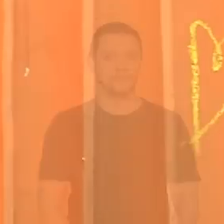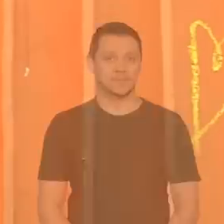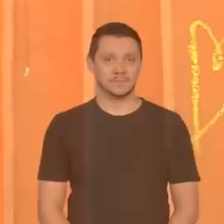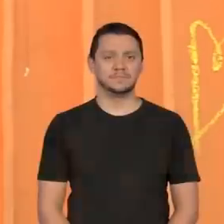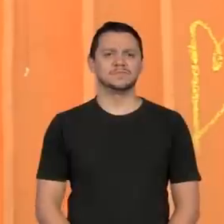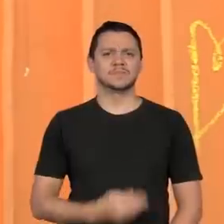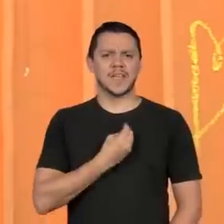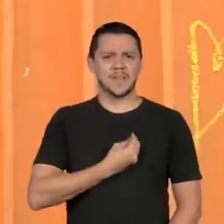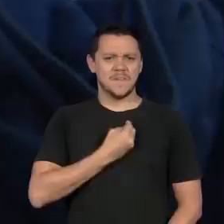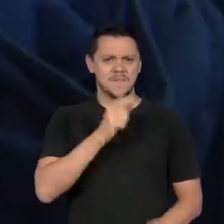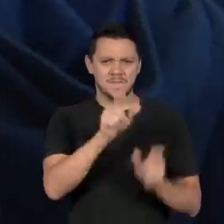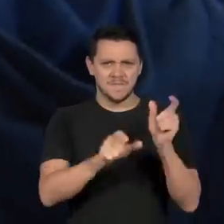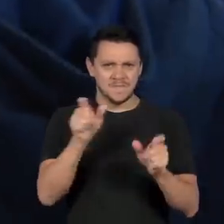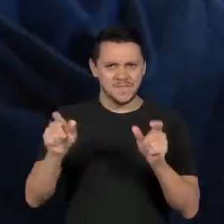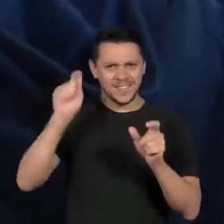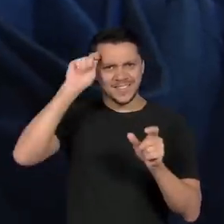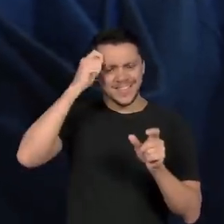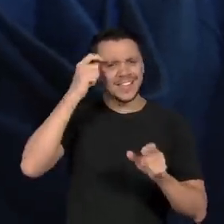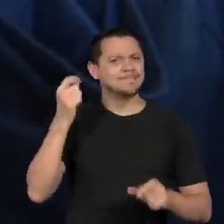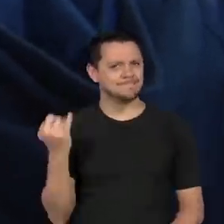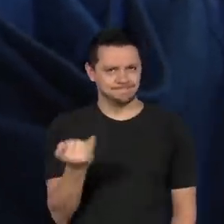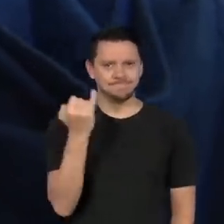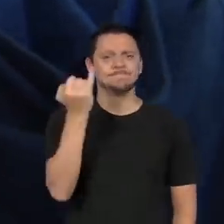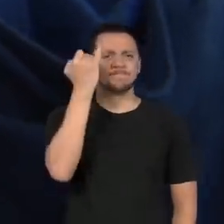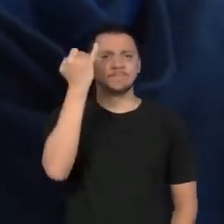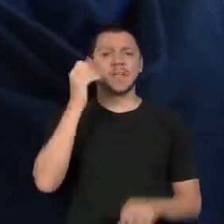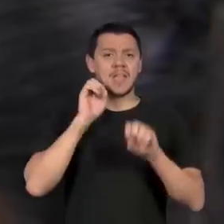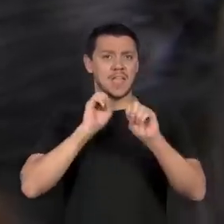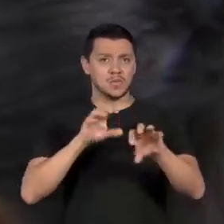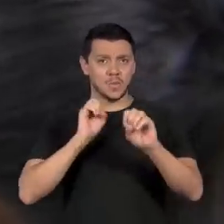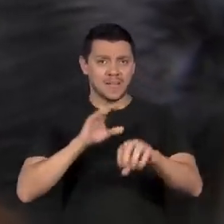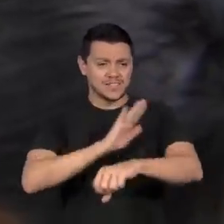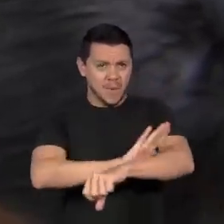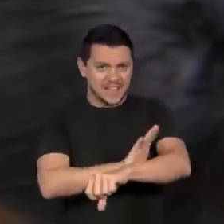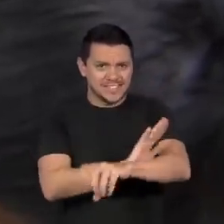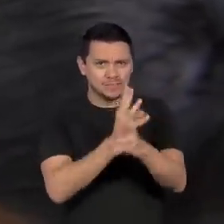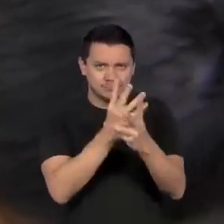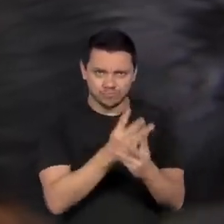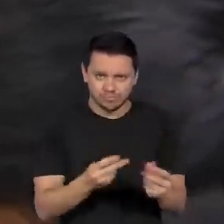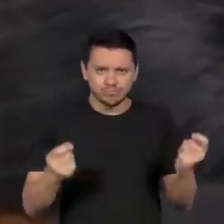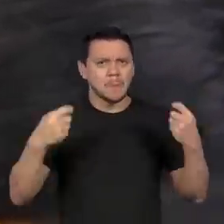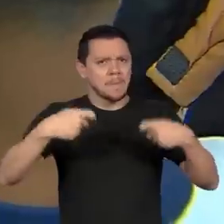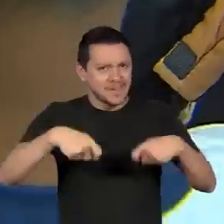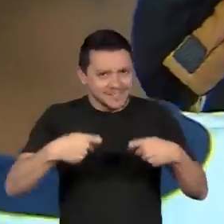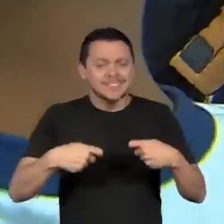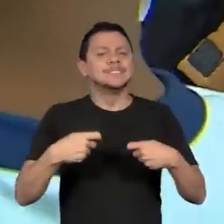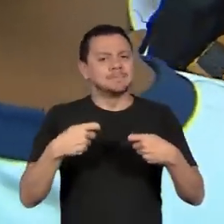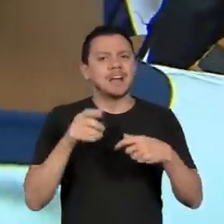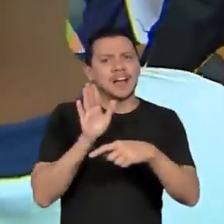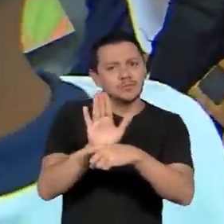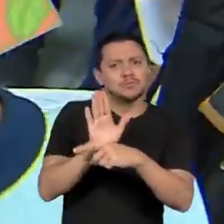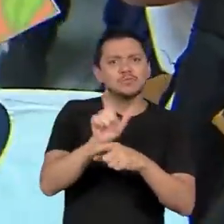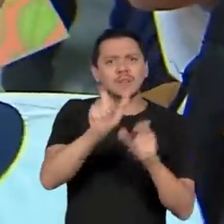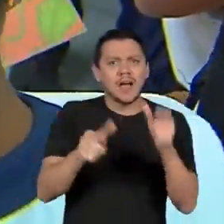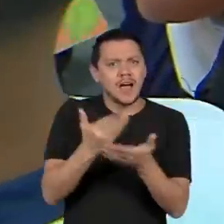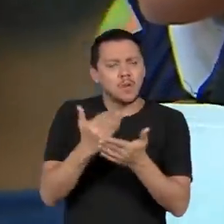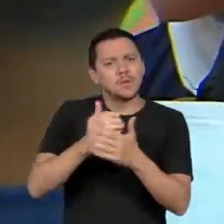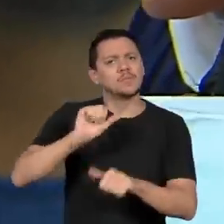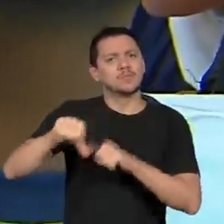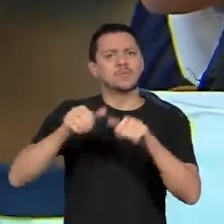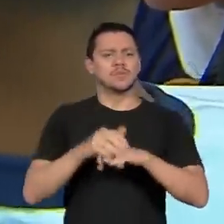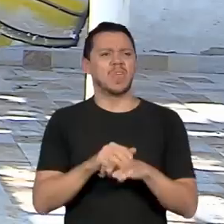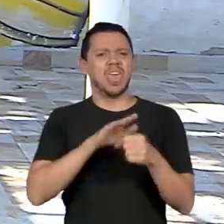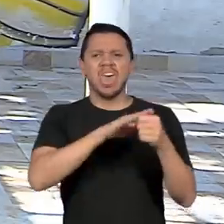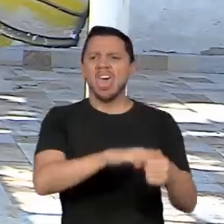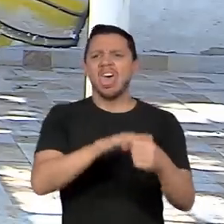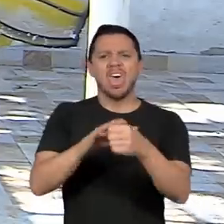Vidas negras importam, a educação antirracista transforma os estudantes. As pessoas ficarem discriminando todas e todas só